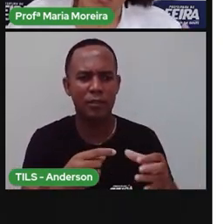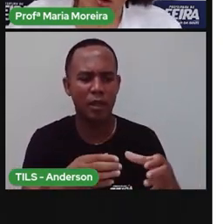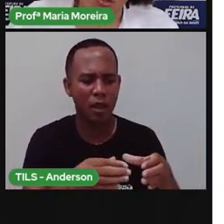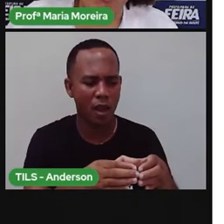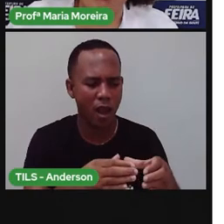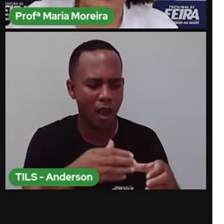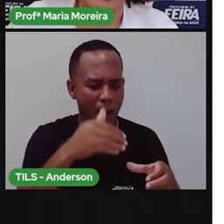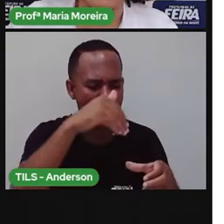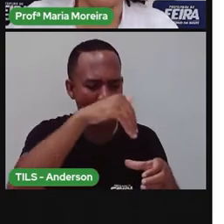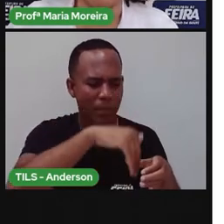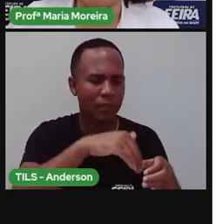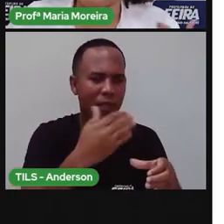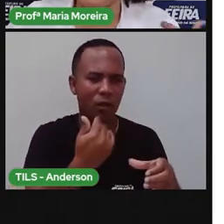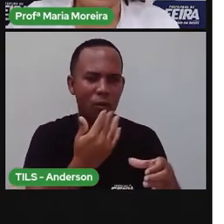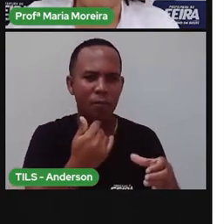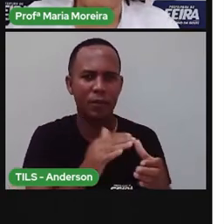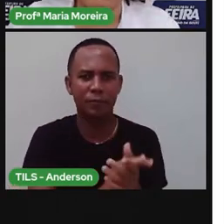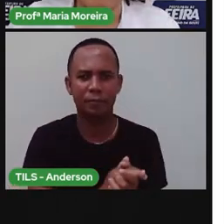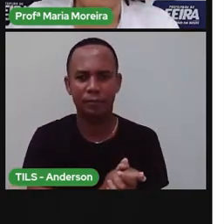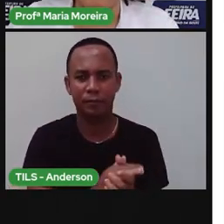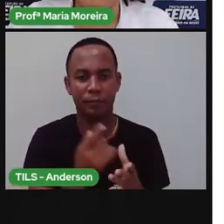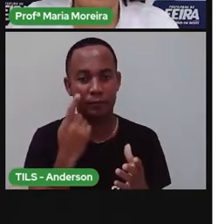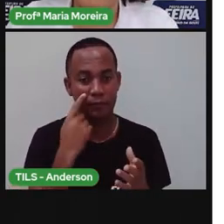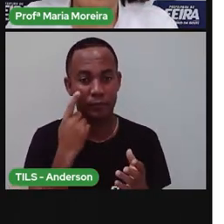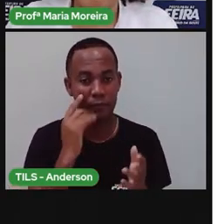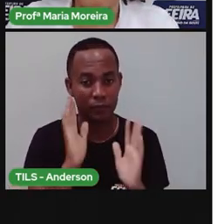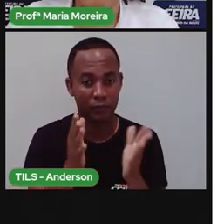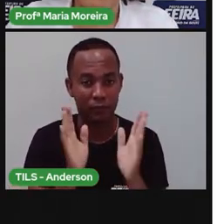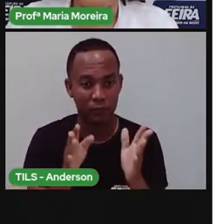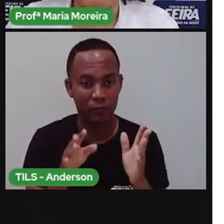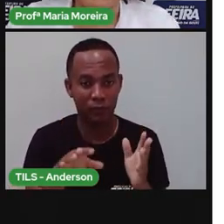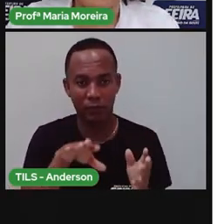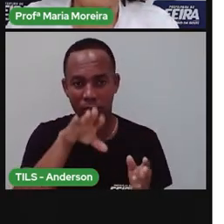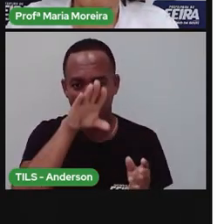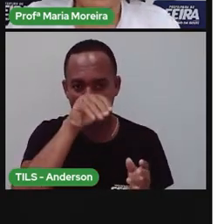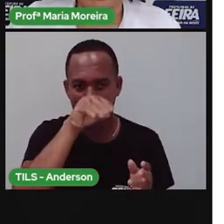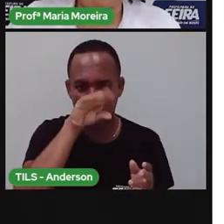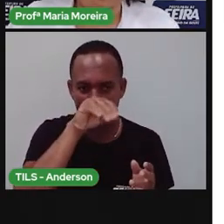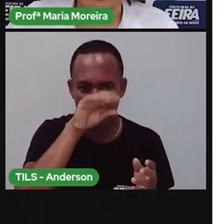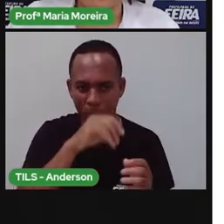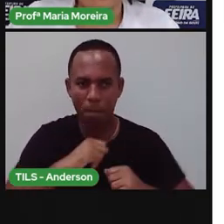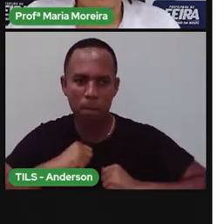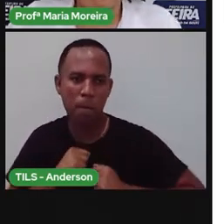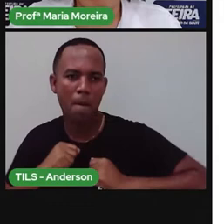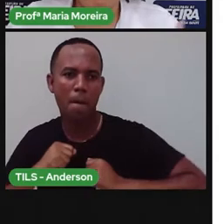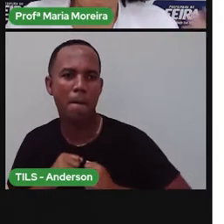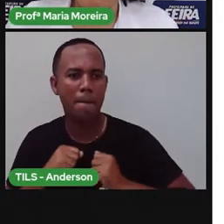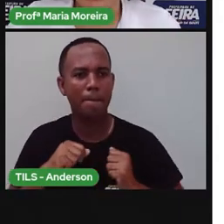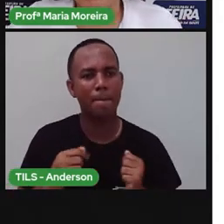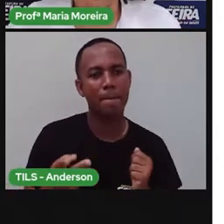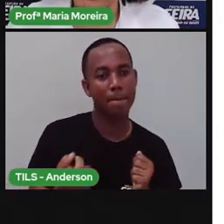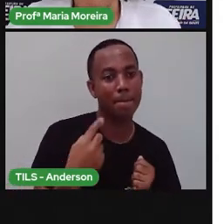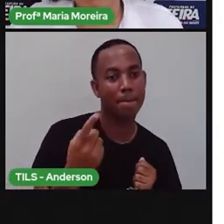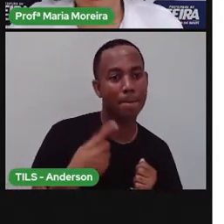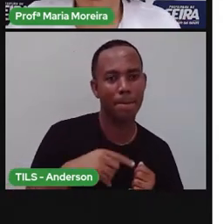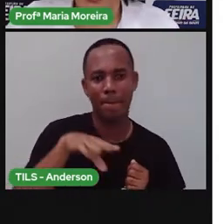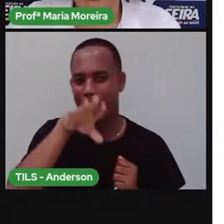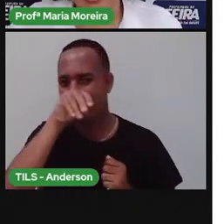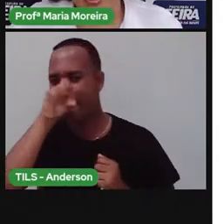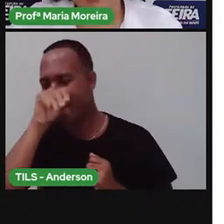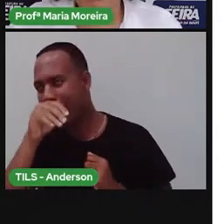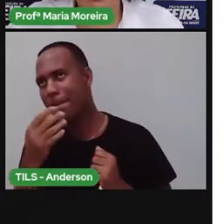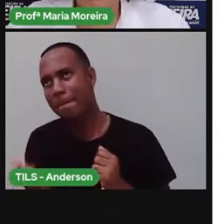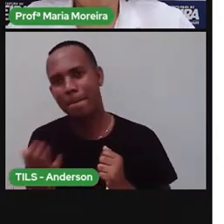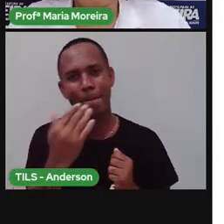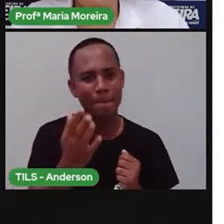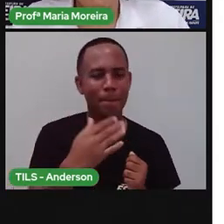que também é um algo que foi musicalizado, que vocês certamente já ouviram. Lá vem o pato, pata aqui, pata colar. Lá vem o pato, para ver o que